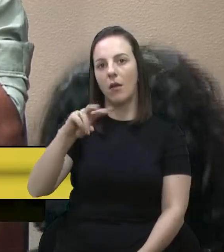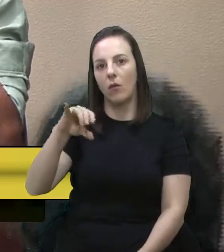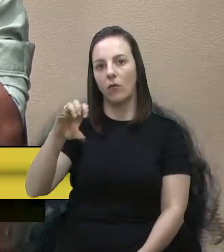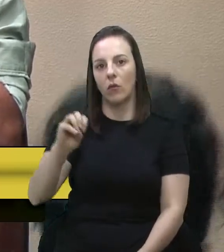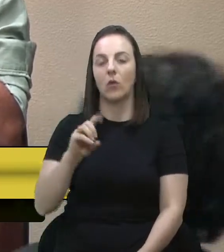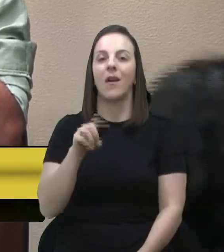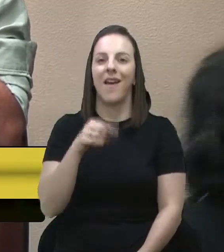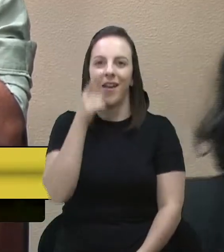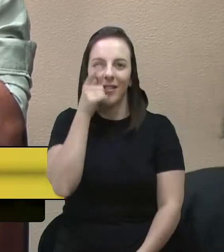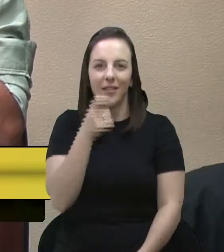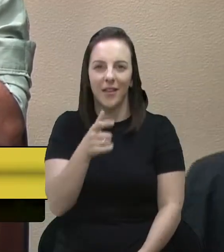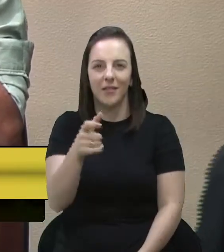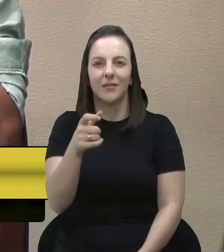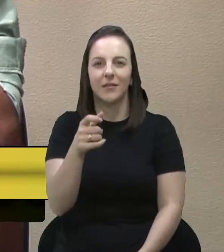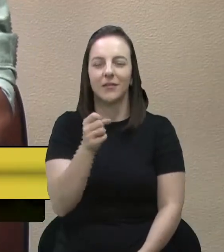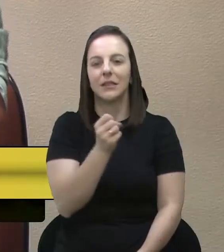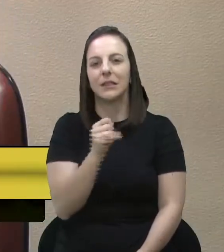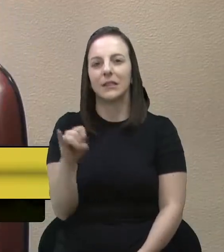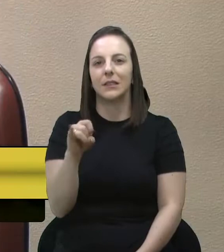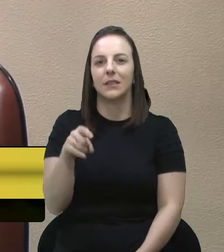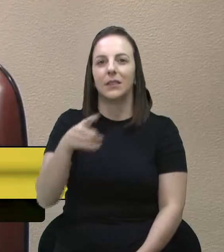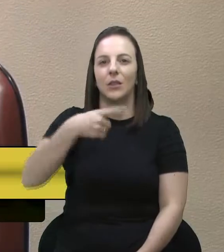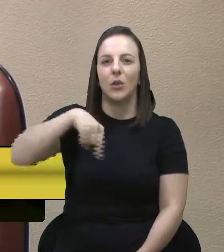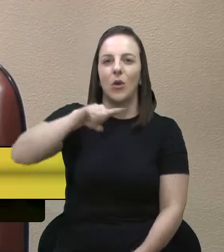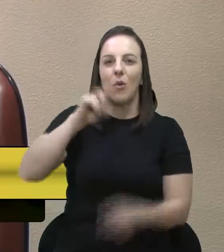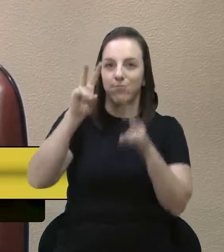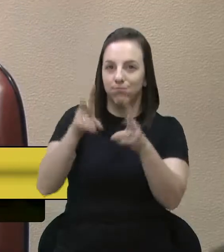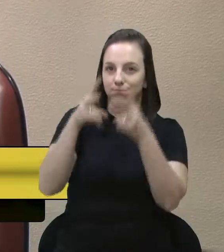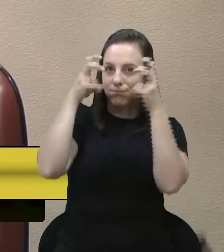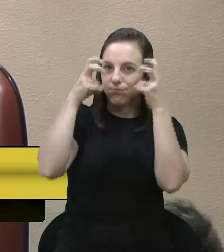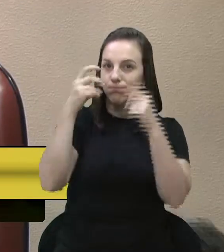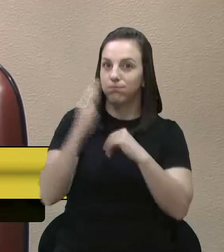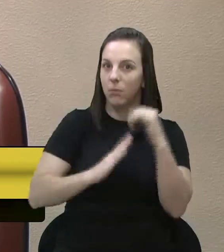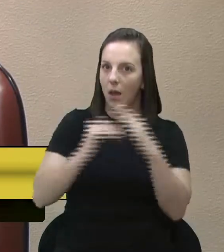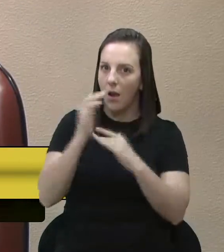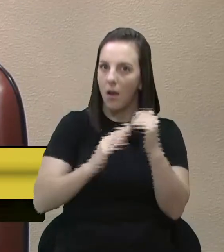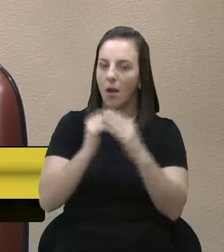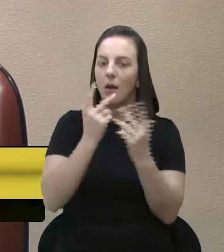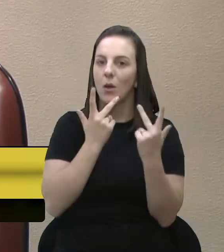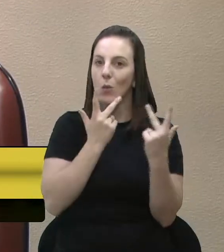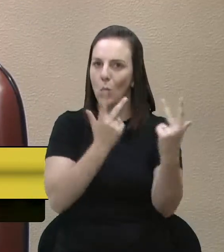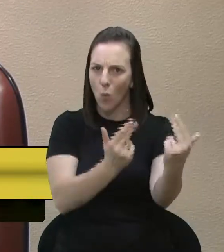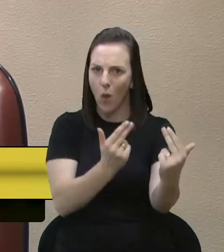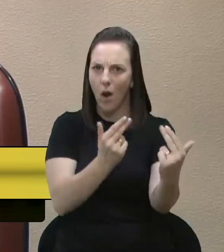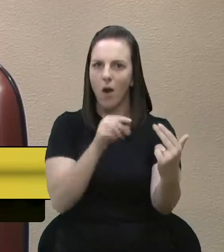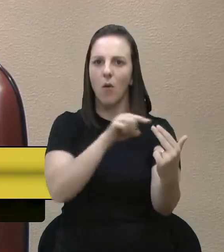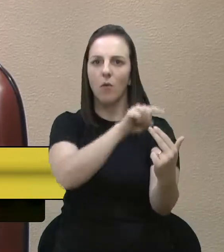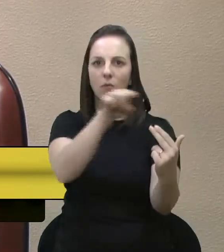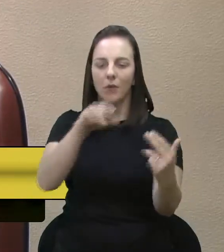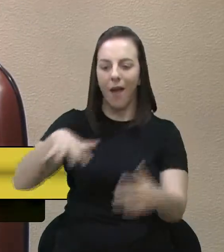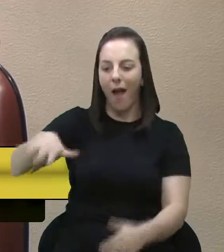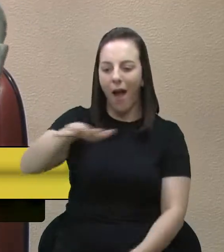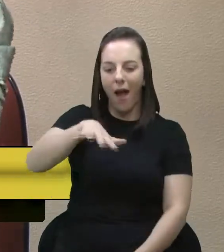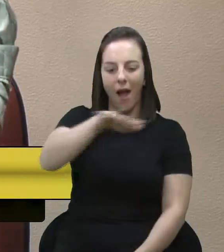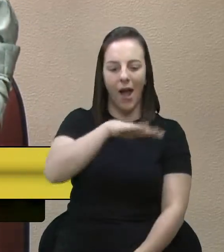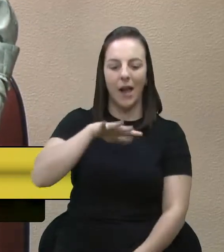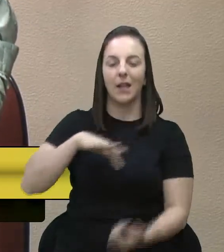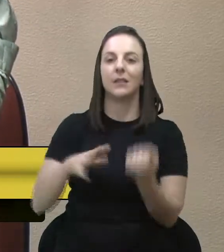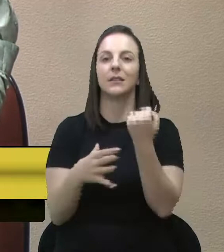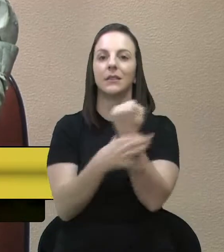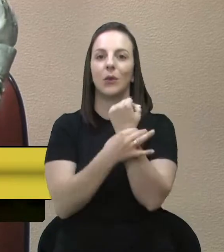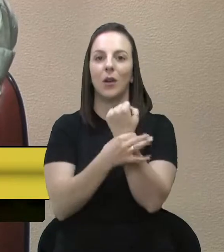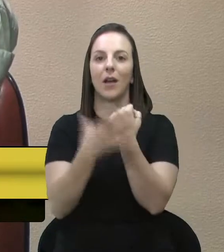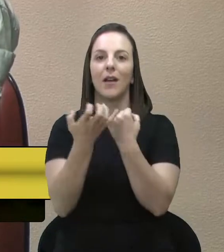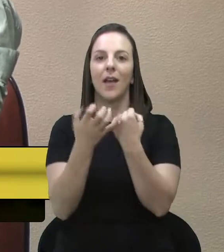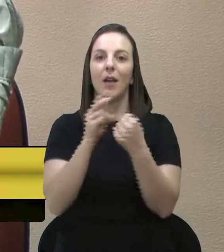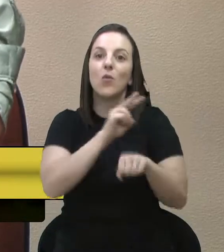percebemos uma ação como essa das forças de segurança protegendo